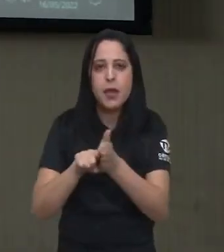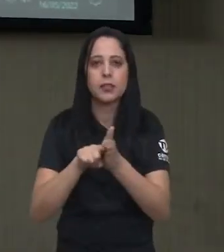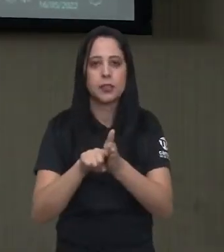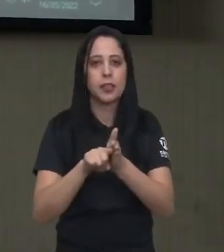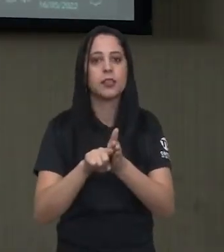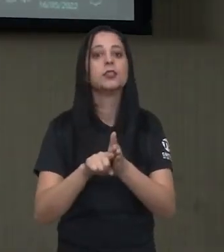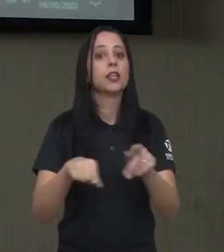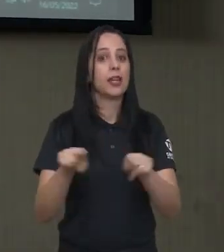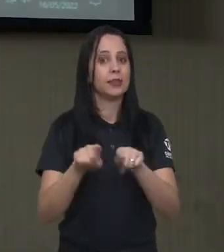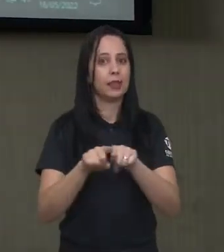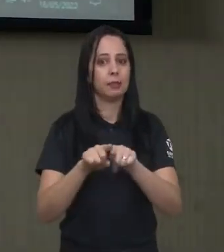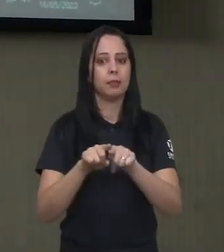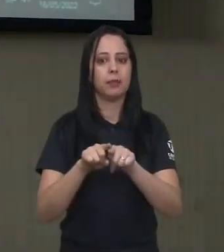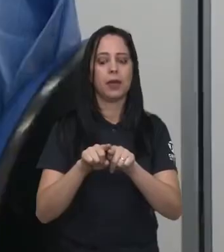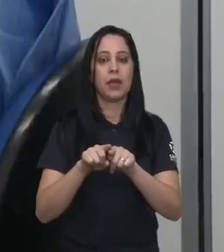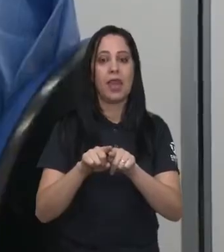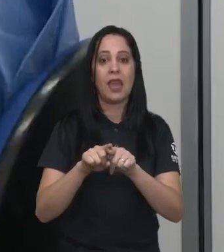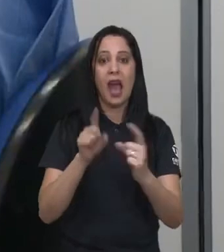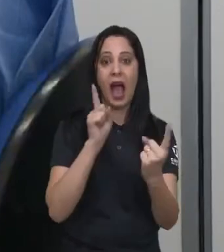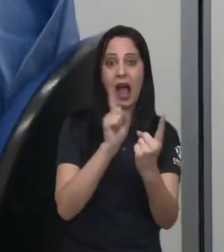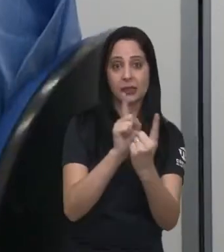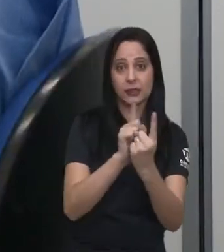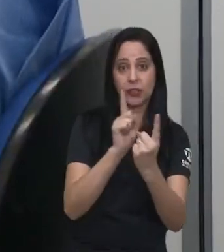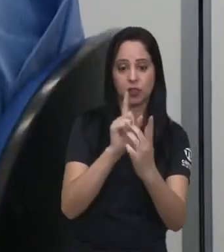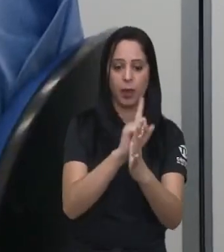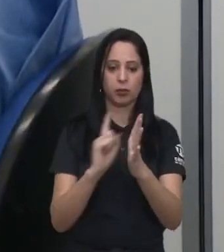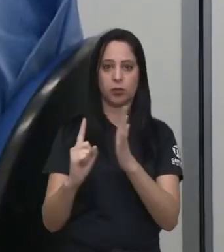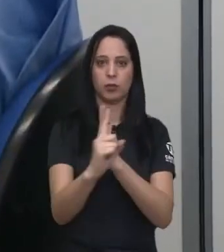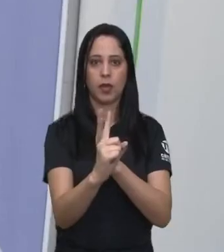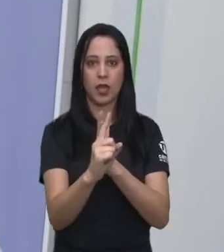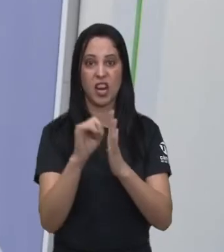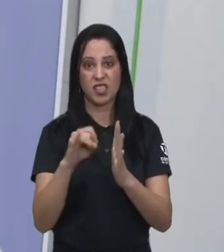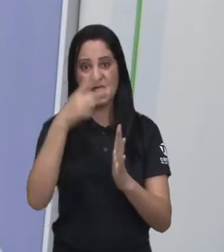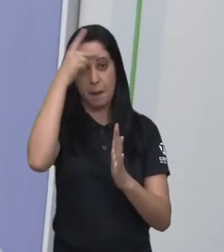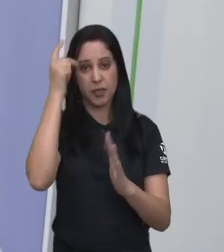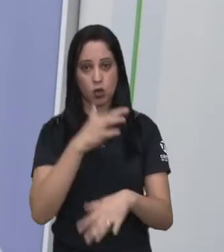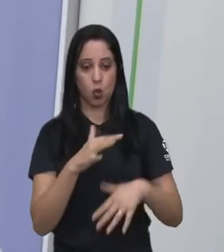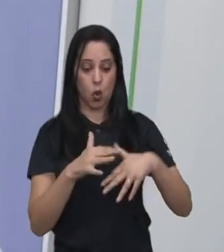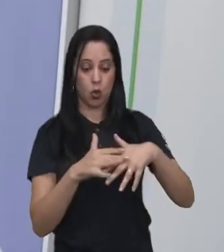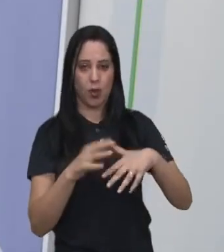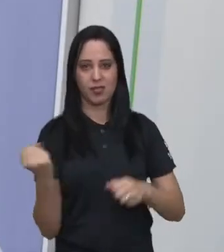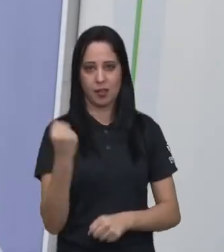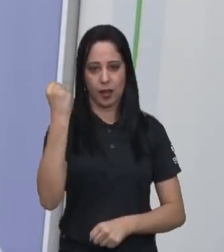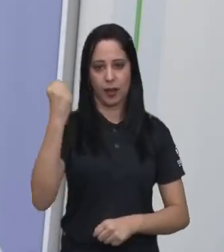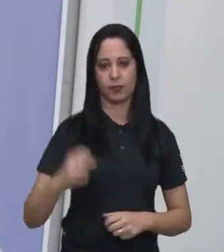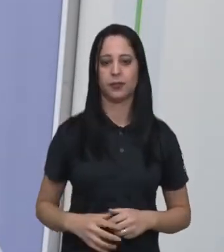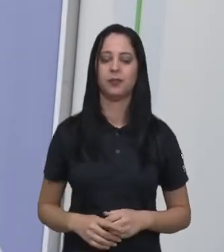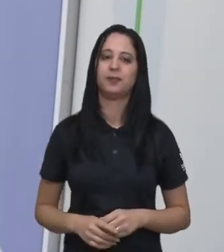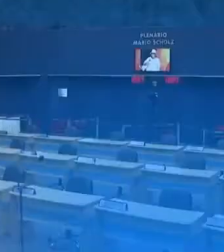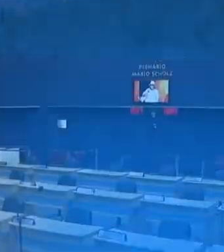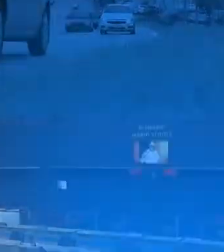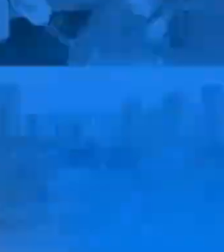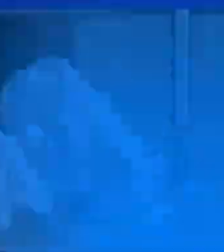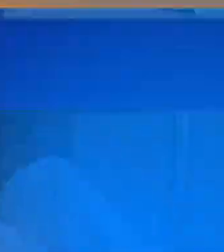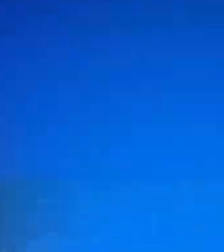de estudos clínicos para o setor e a prioridade de atendimento para quem convive com essas doenças.